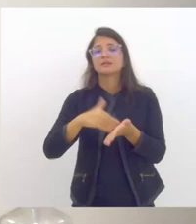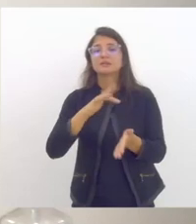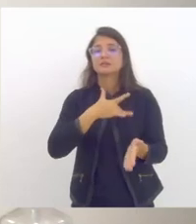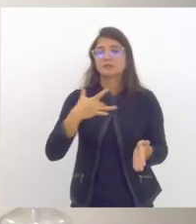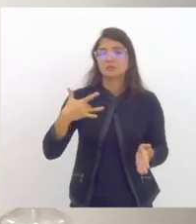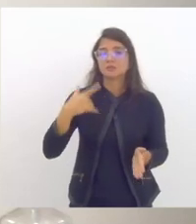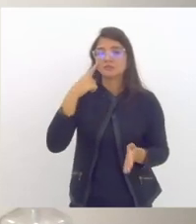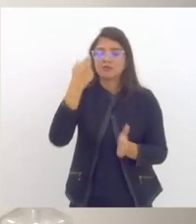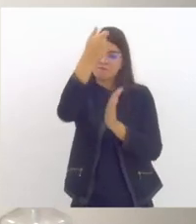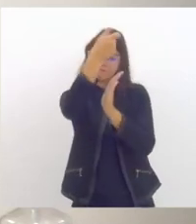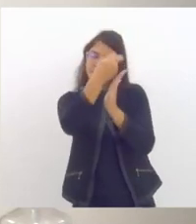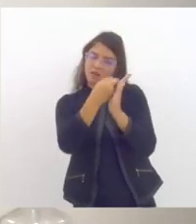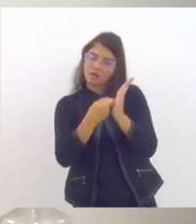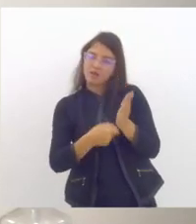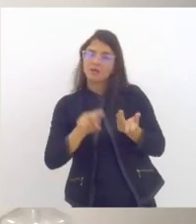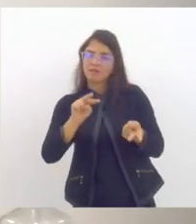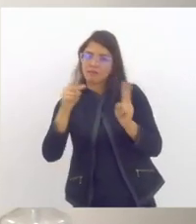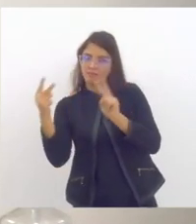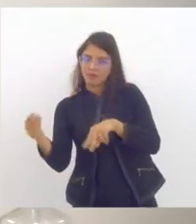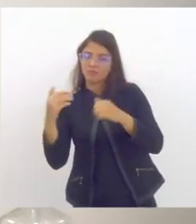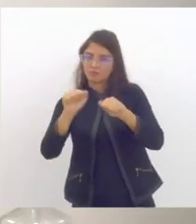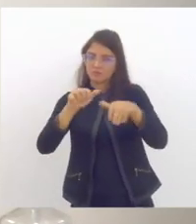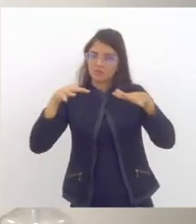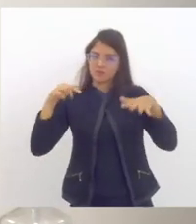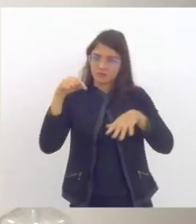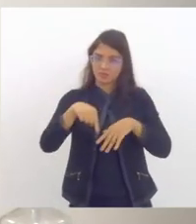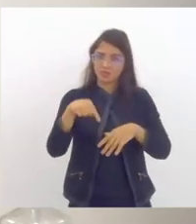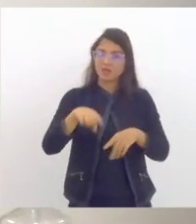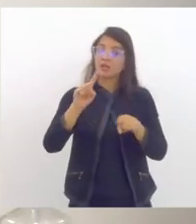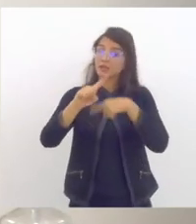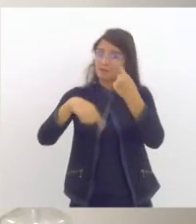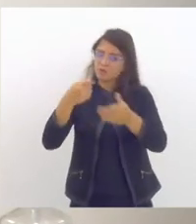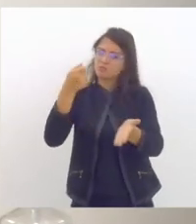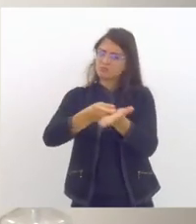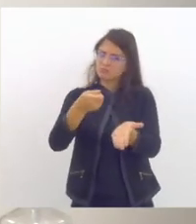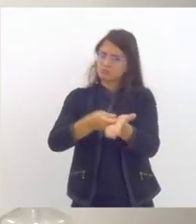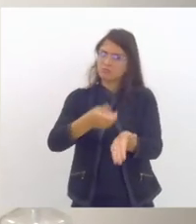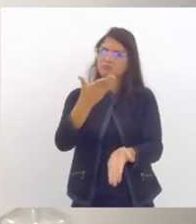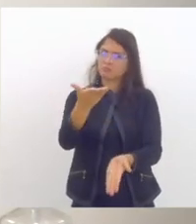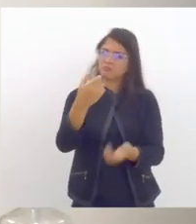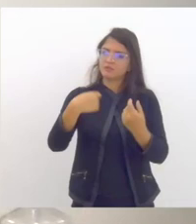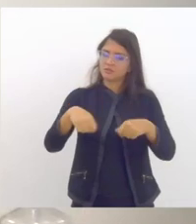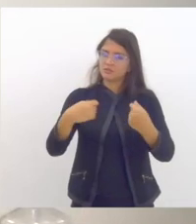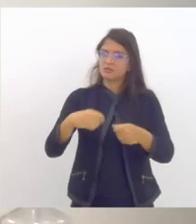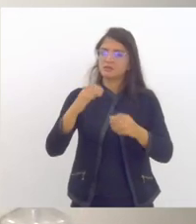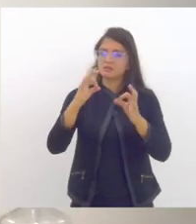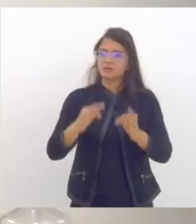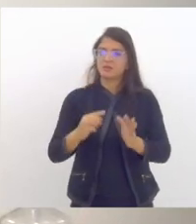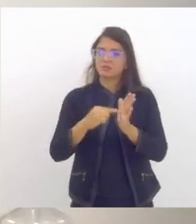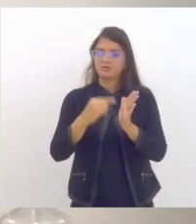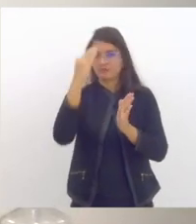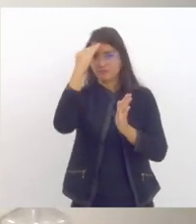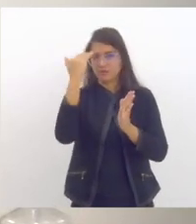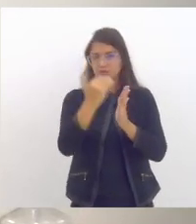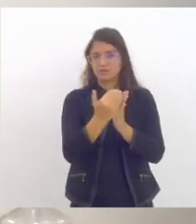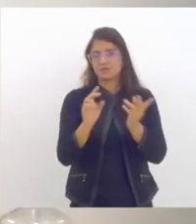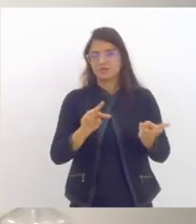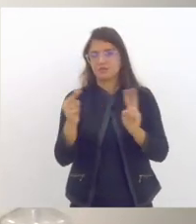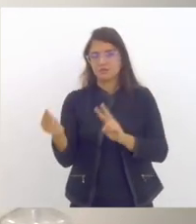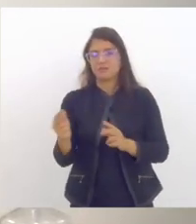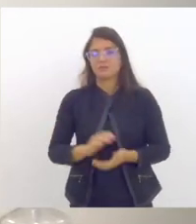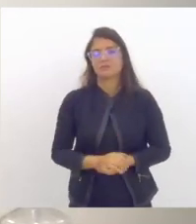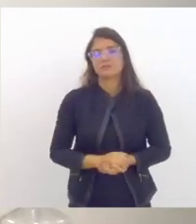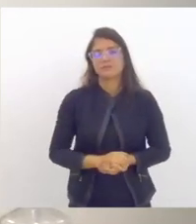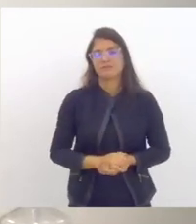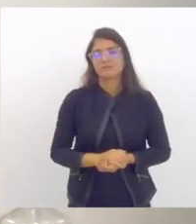ofícios como encaminhamento dessa audiência e vai cobrar para que eles se efetivem no próximo período destaco que essa questão dos